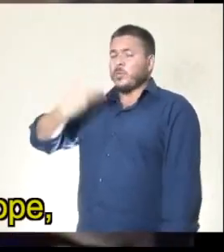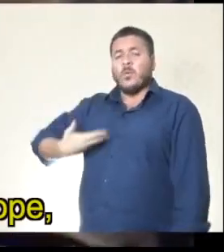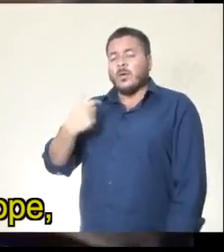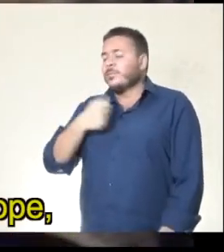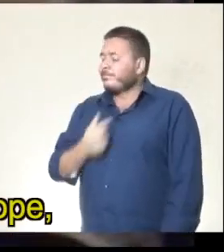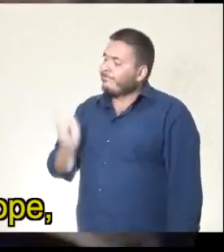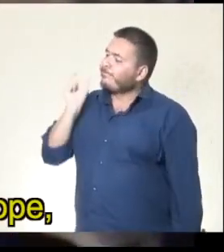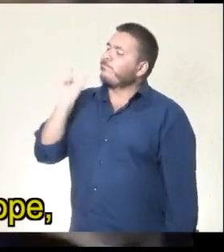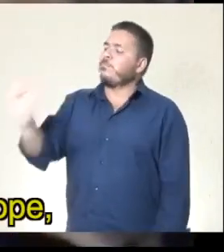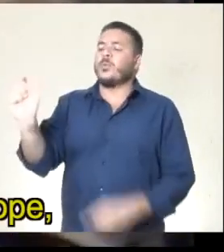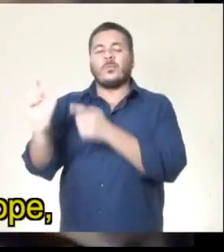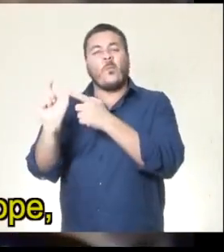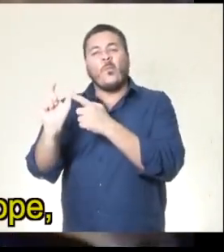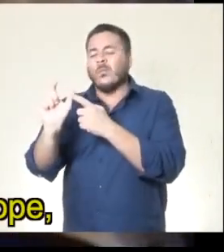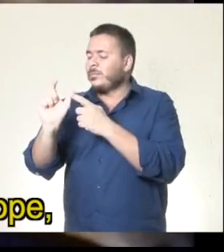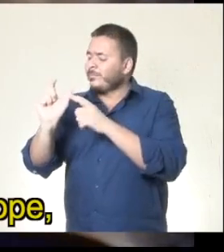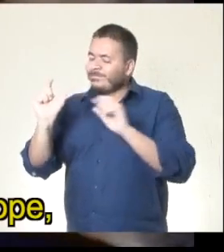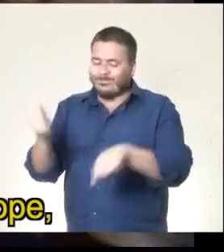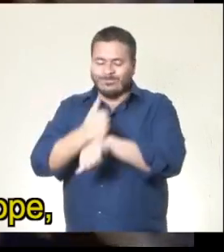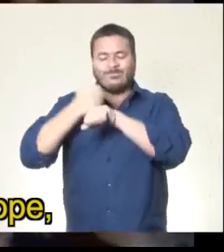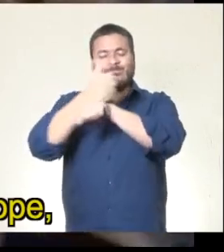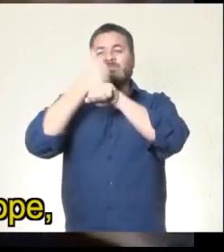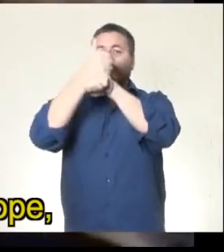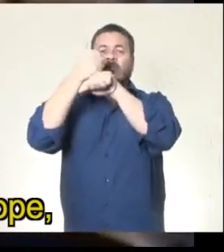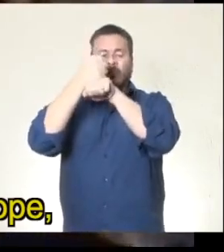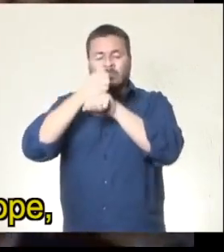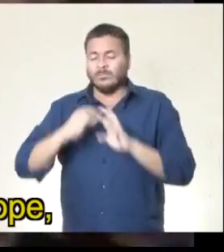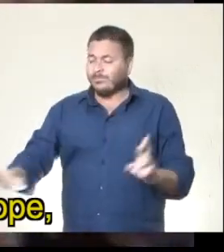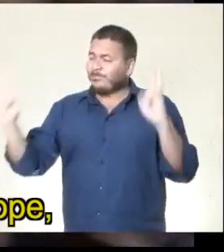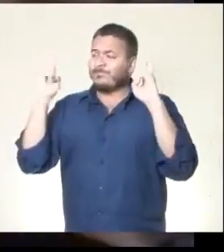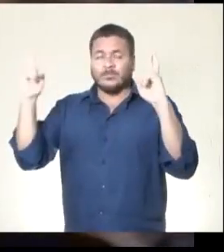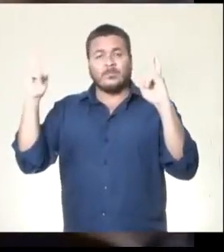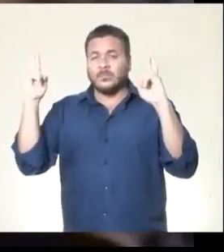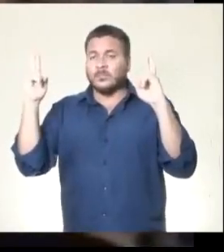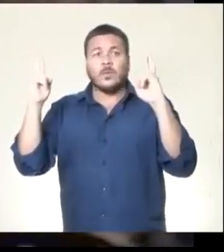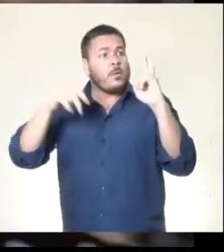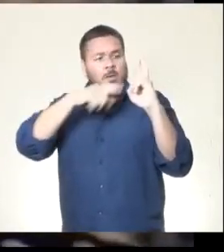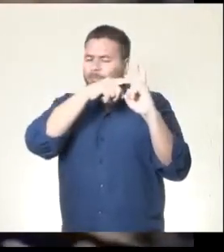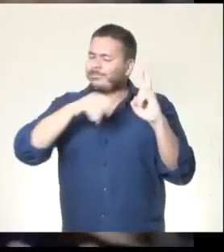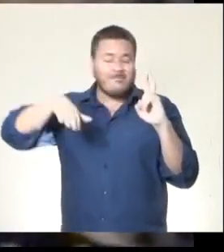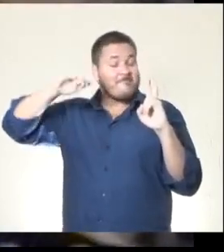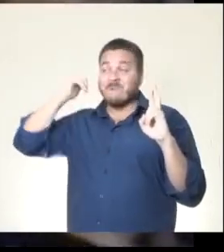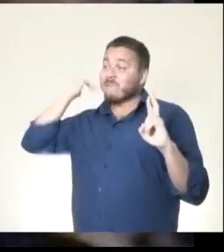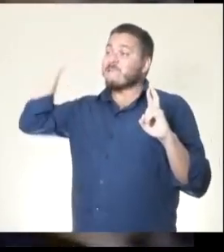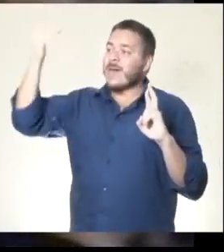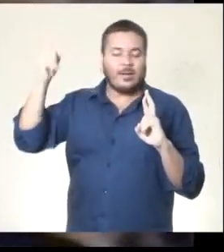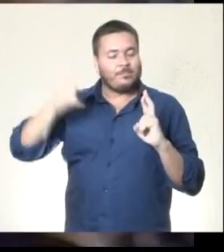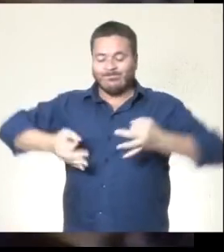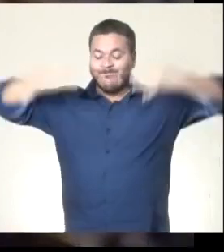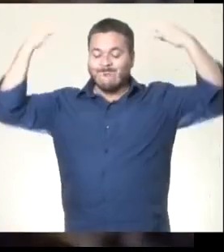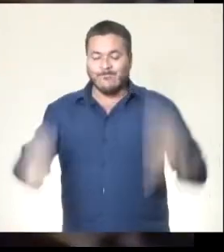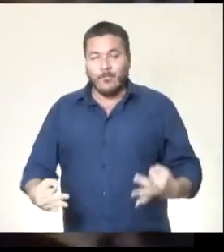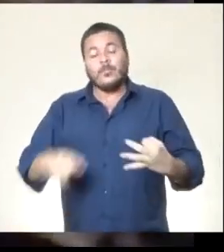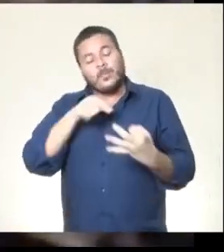conheceram a minha palavra de otimismo, de esperança, mais do que de esperança, de